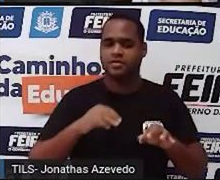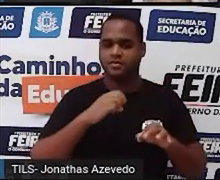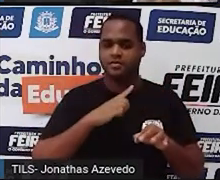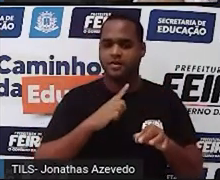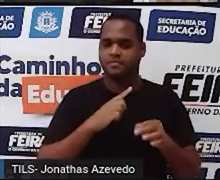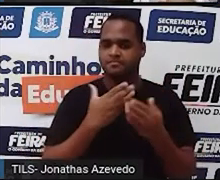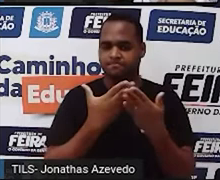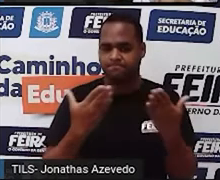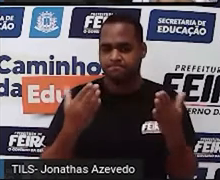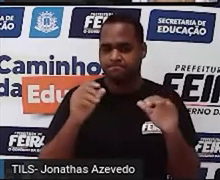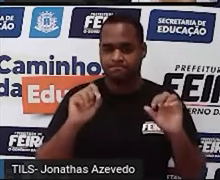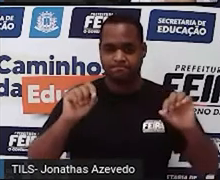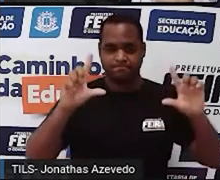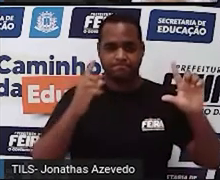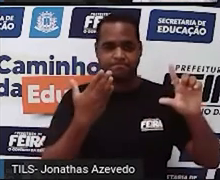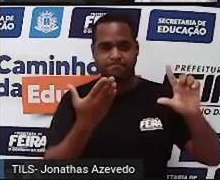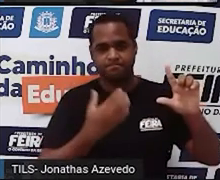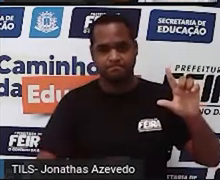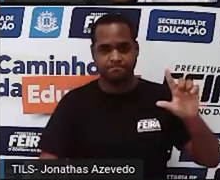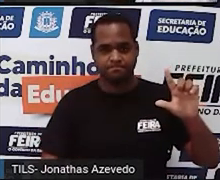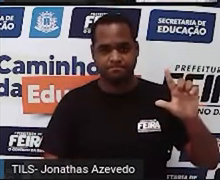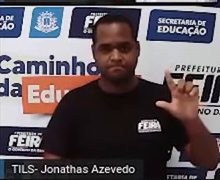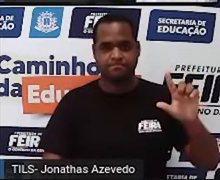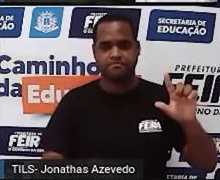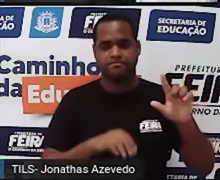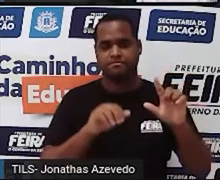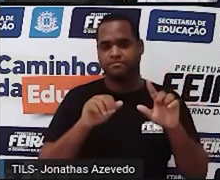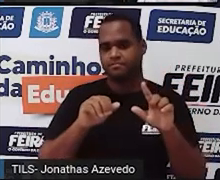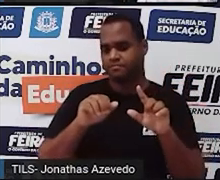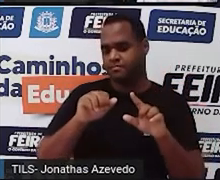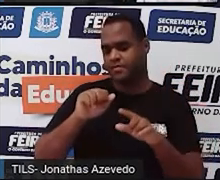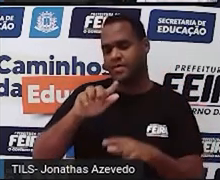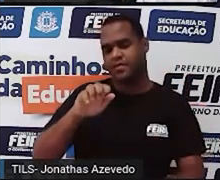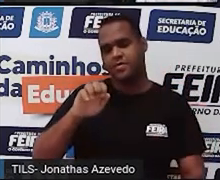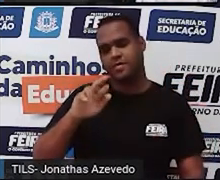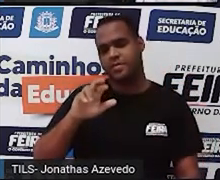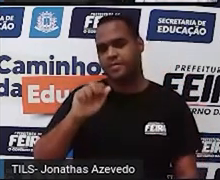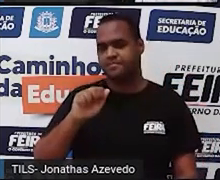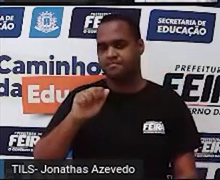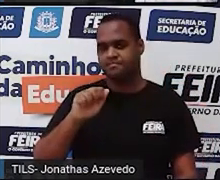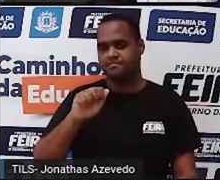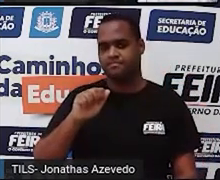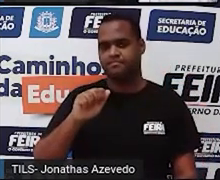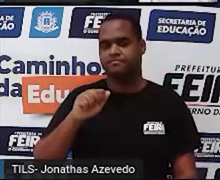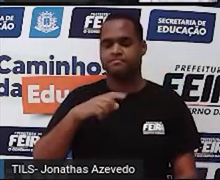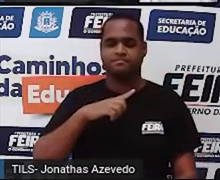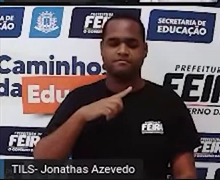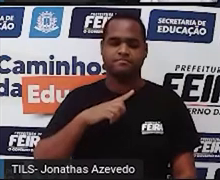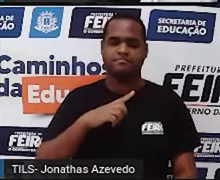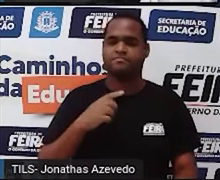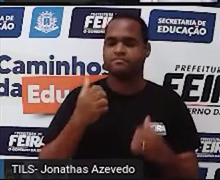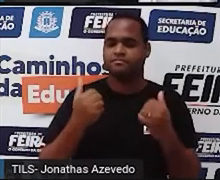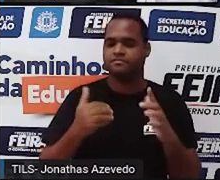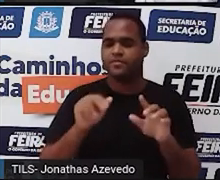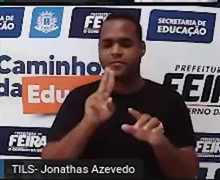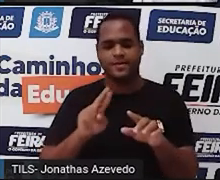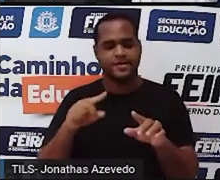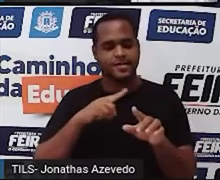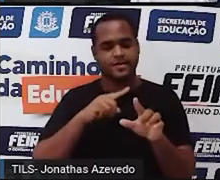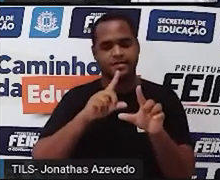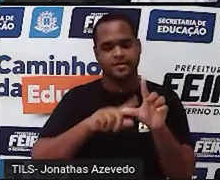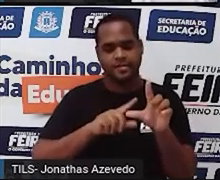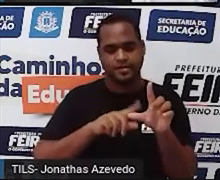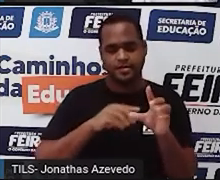só, vai na tela aí, Álgebra é a parte da matemática que usa letras para